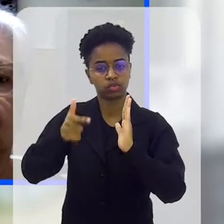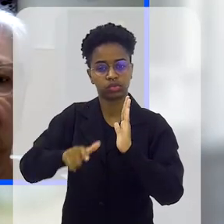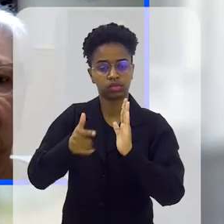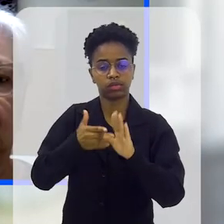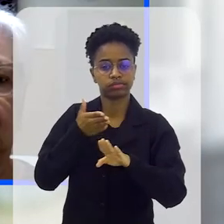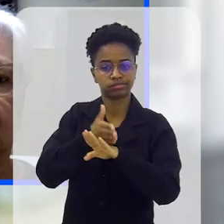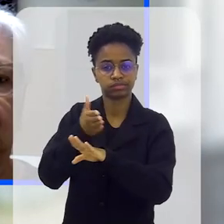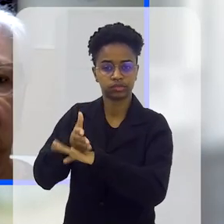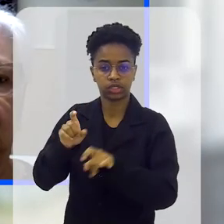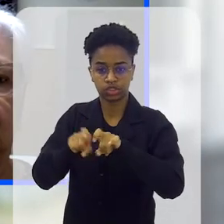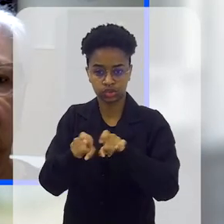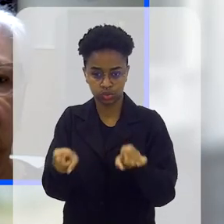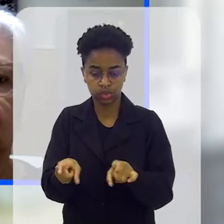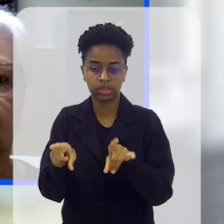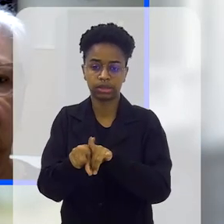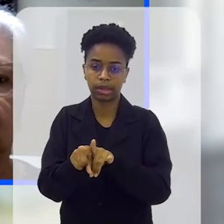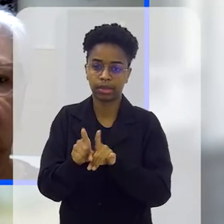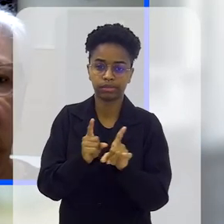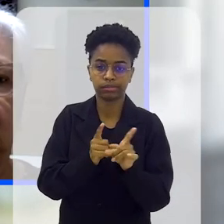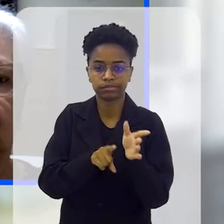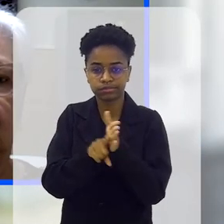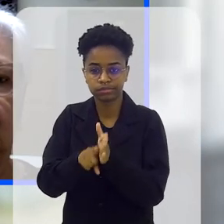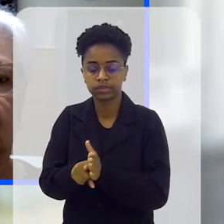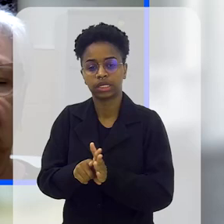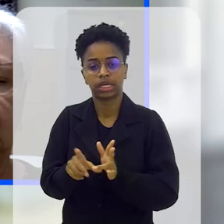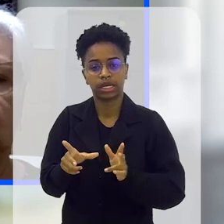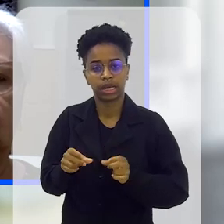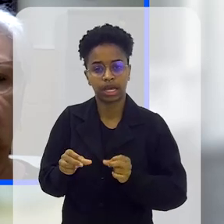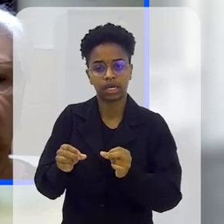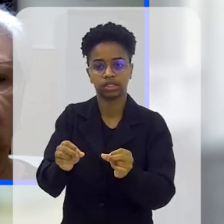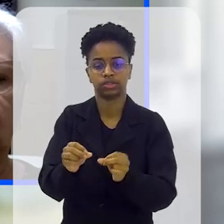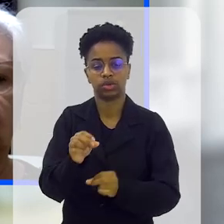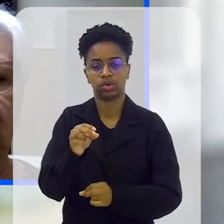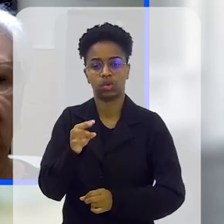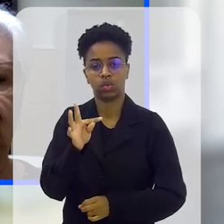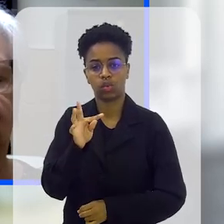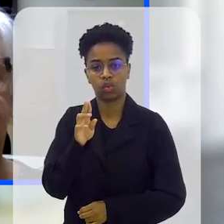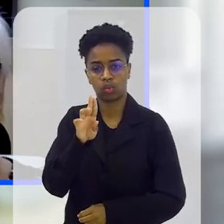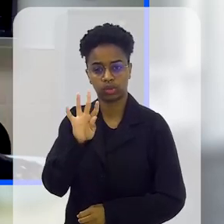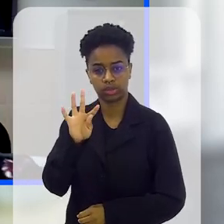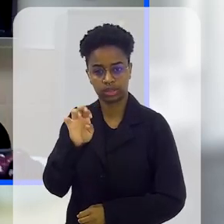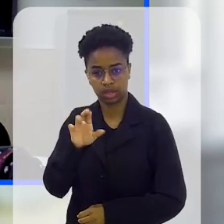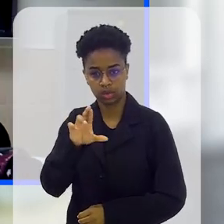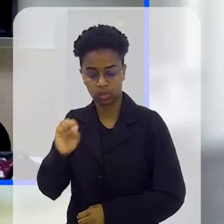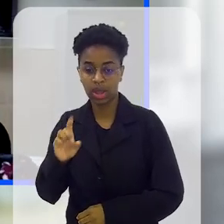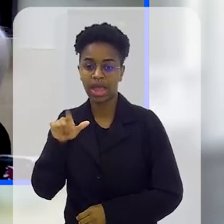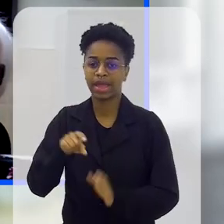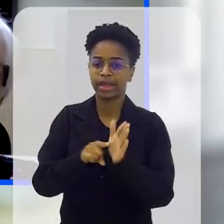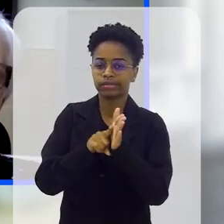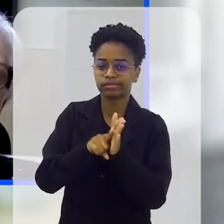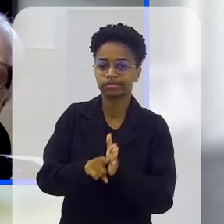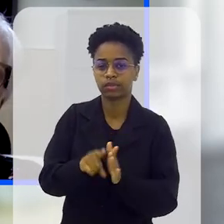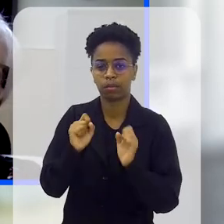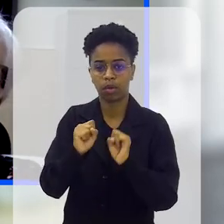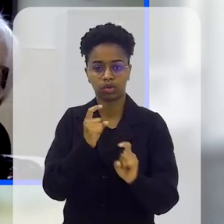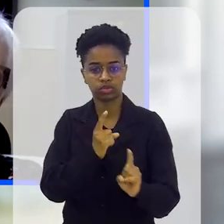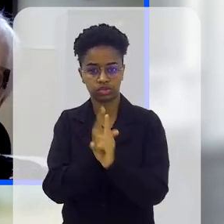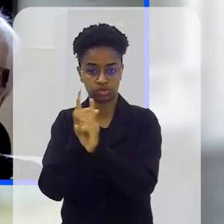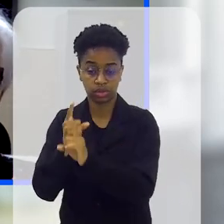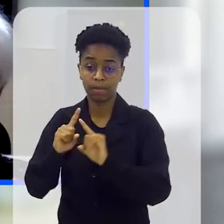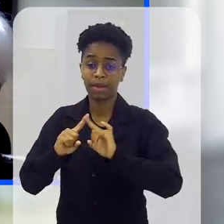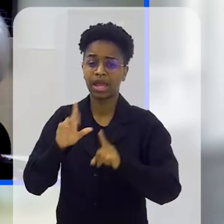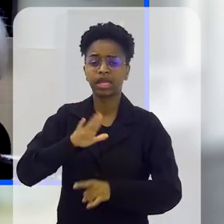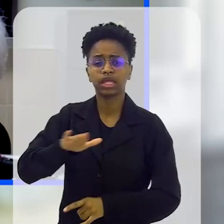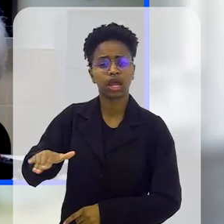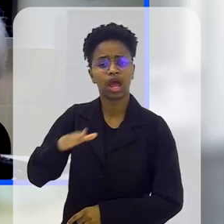ela vai ao ginecologista e vê ali o câncer de útero também, uma possível dos pólipos ali também. É um exame que você faça de rotina e que você pode identificar ali.